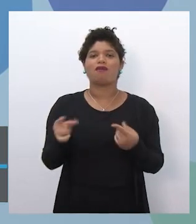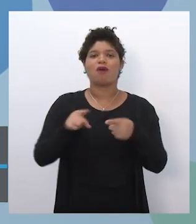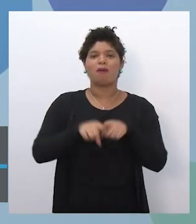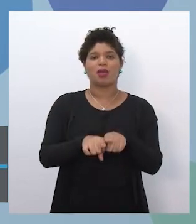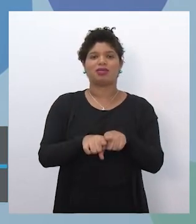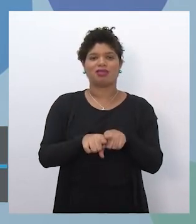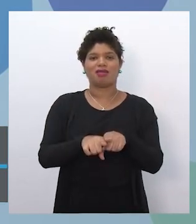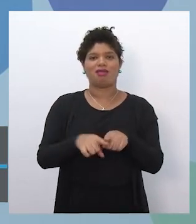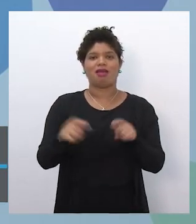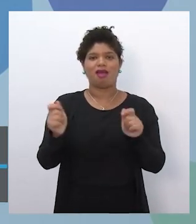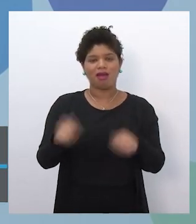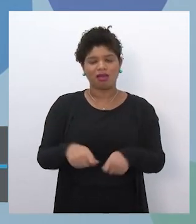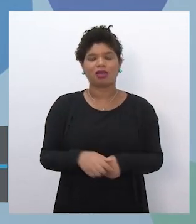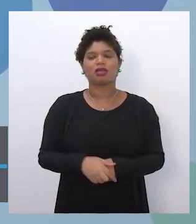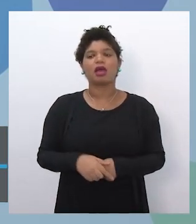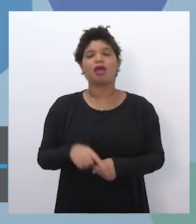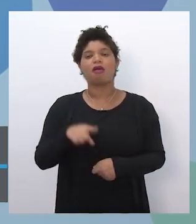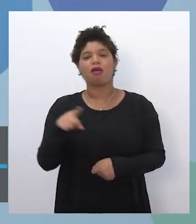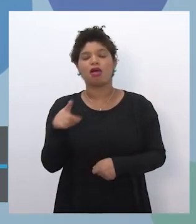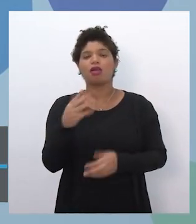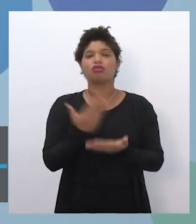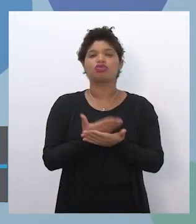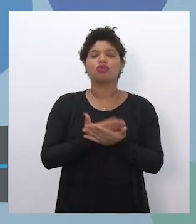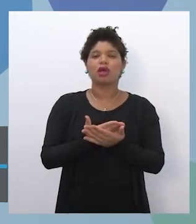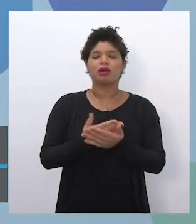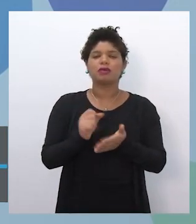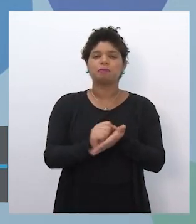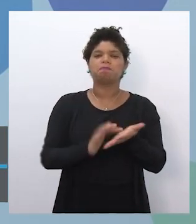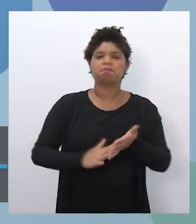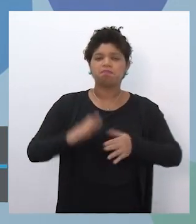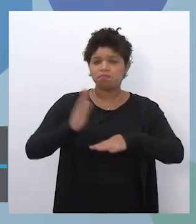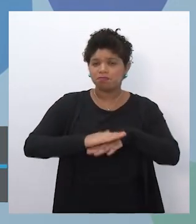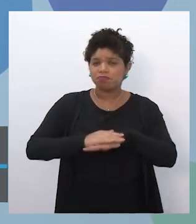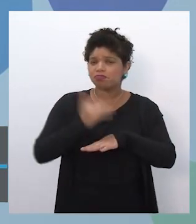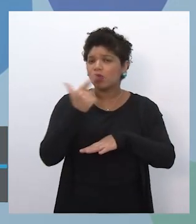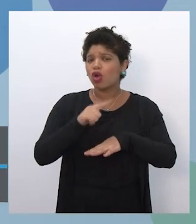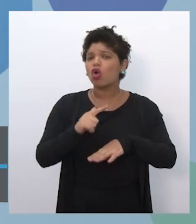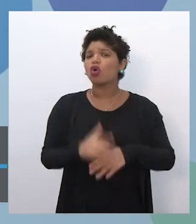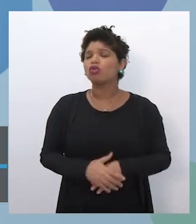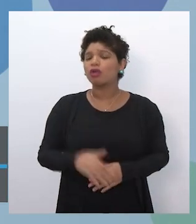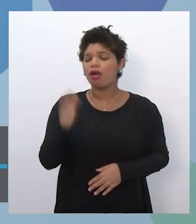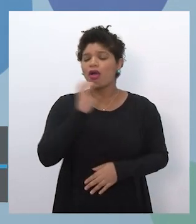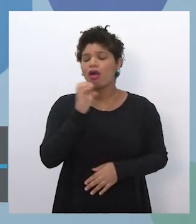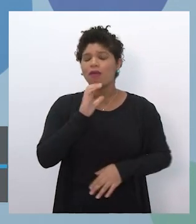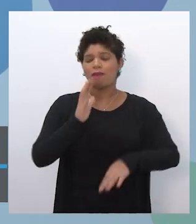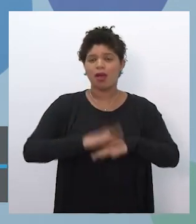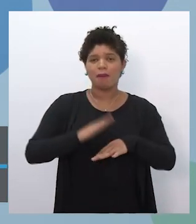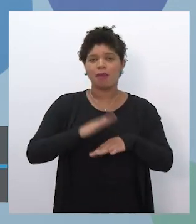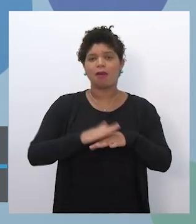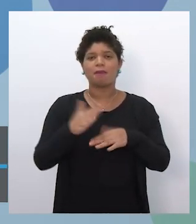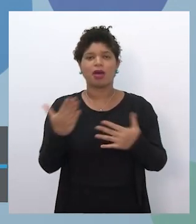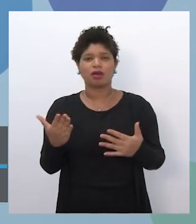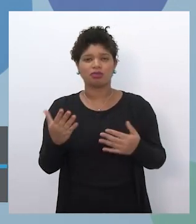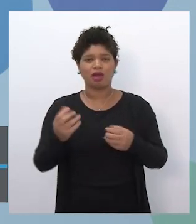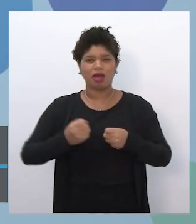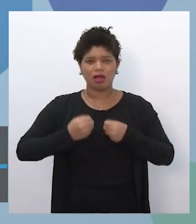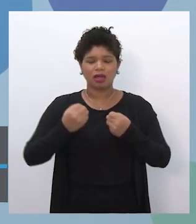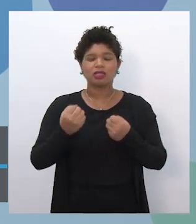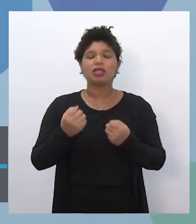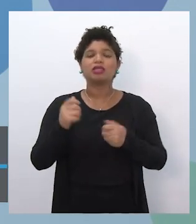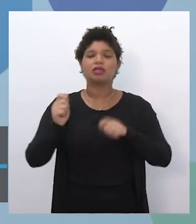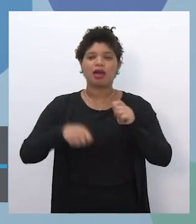opções para os estudantes de atividades práticas, formas mais rápidas de desenvolver essas